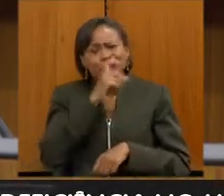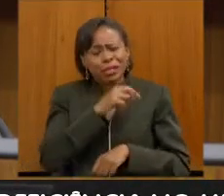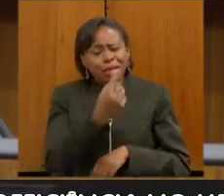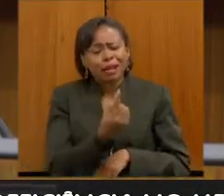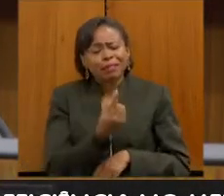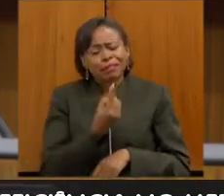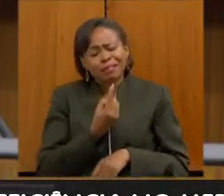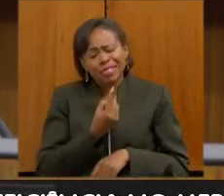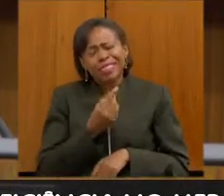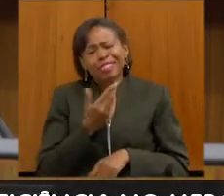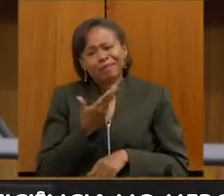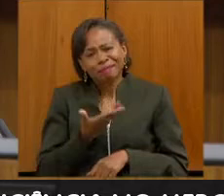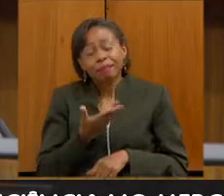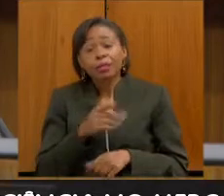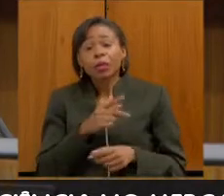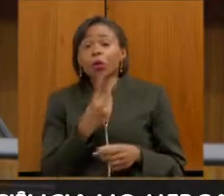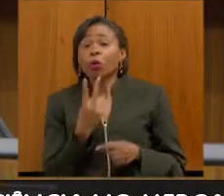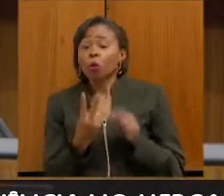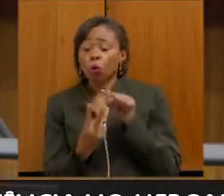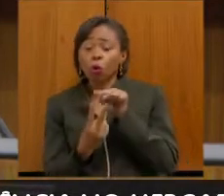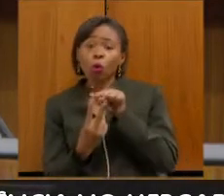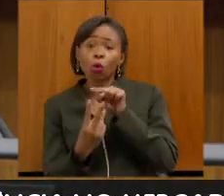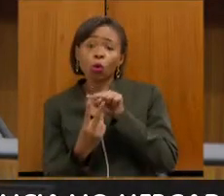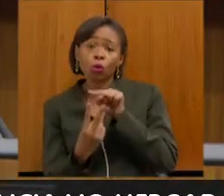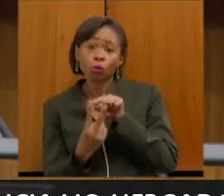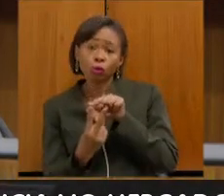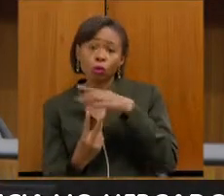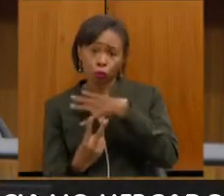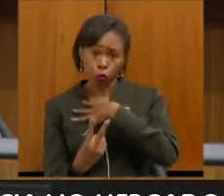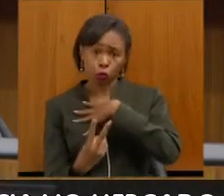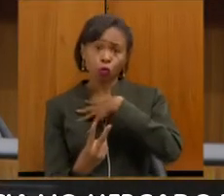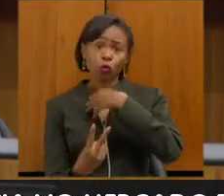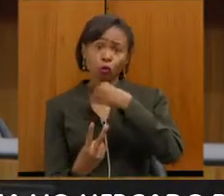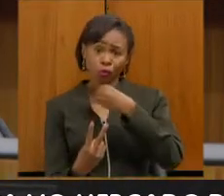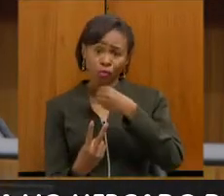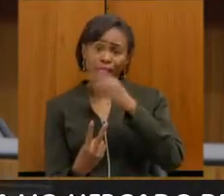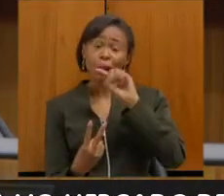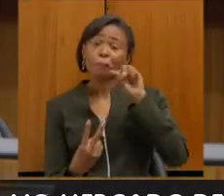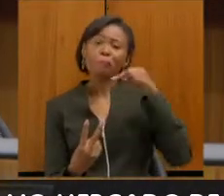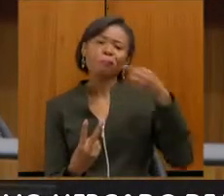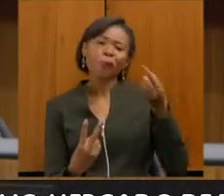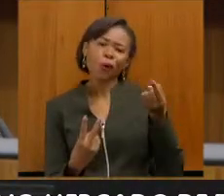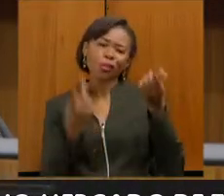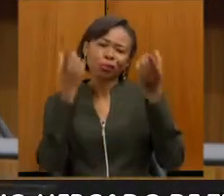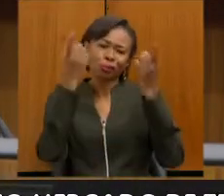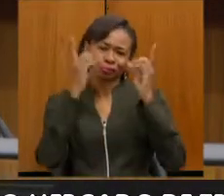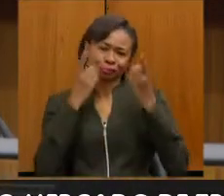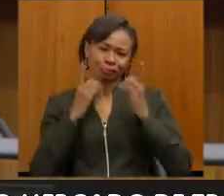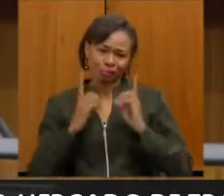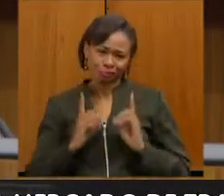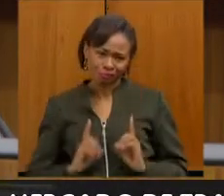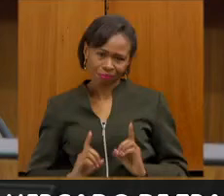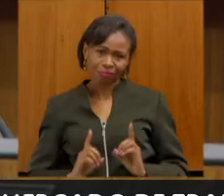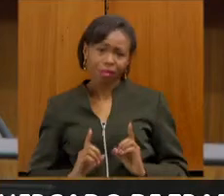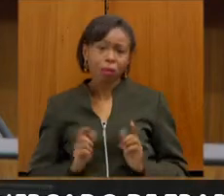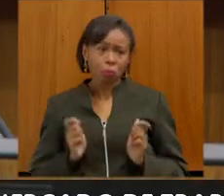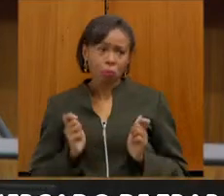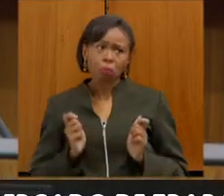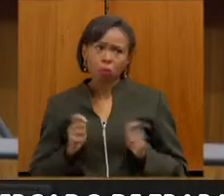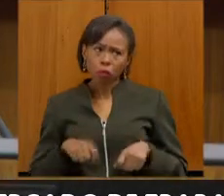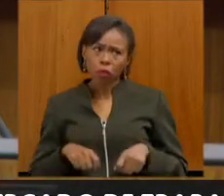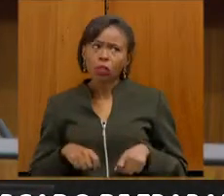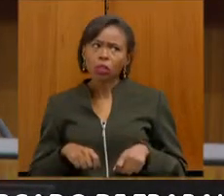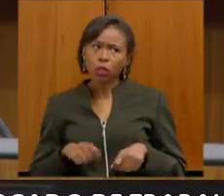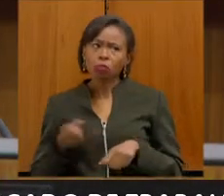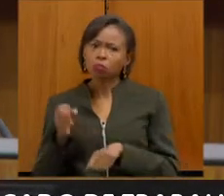uma pessoa deficiente. Ele poderia hoje ser uma grande pessoa em uma empresa qualquer, mas ele